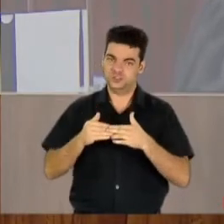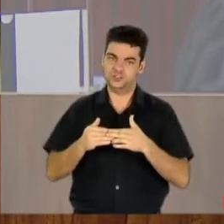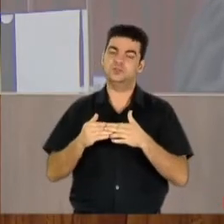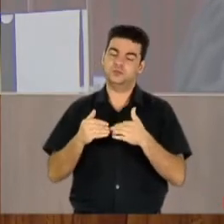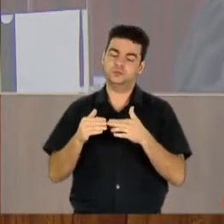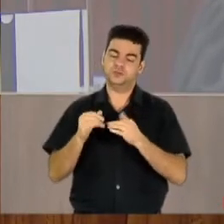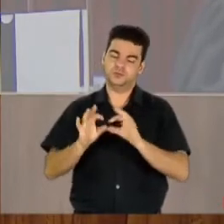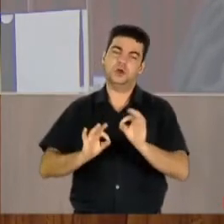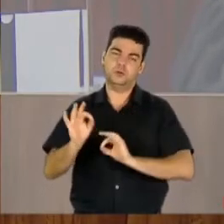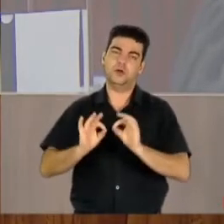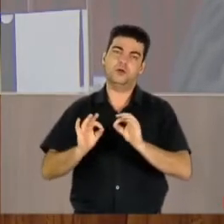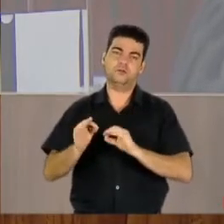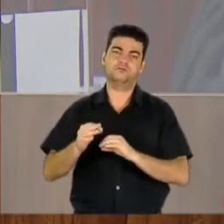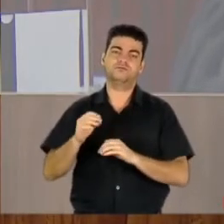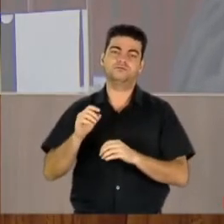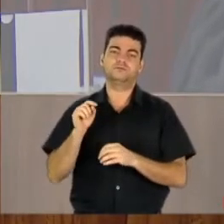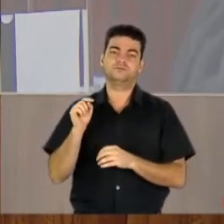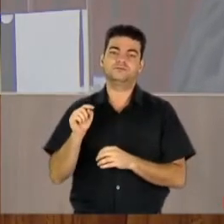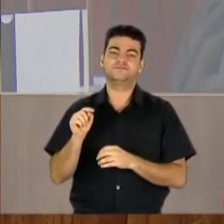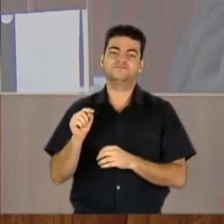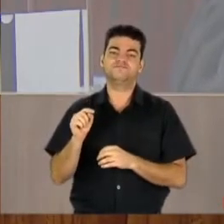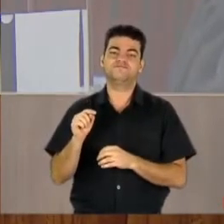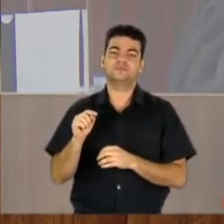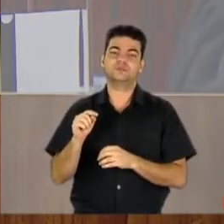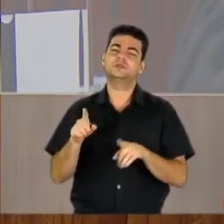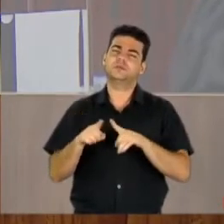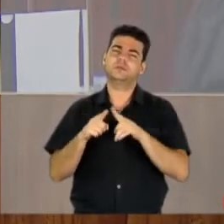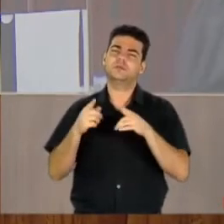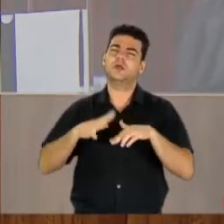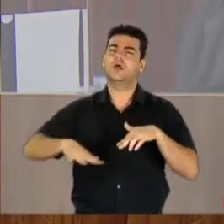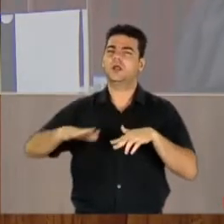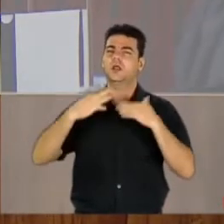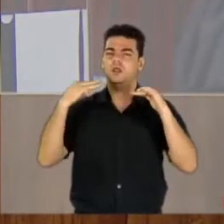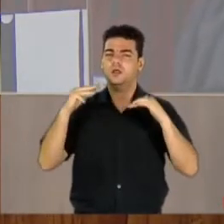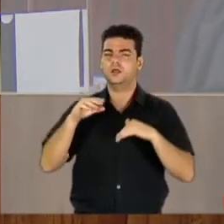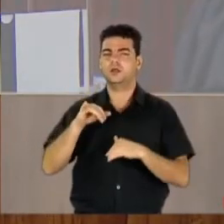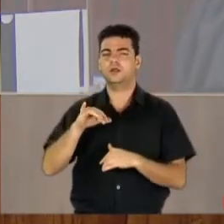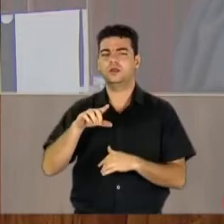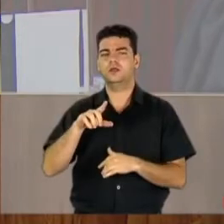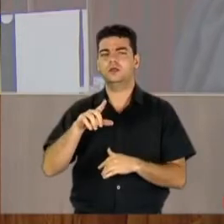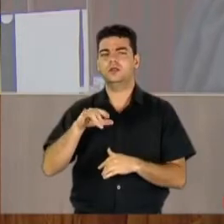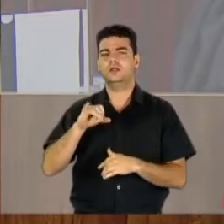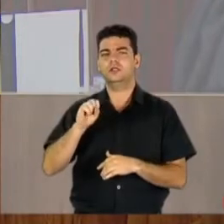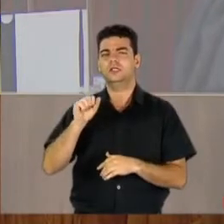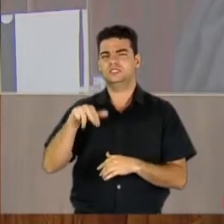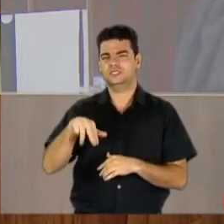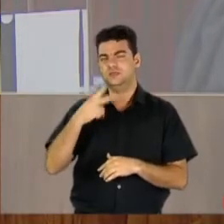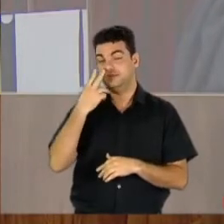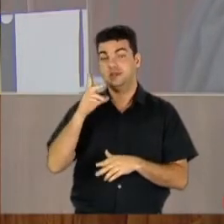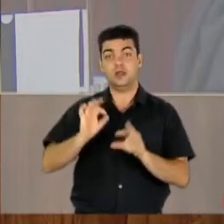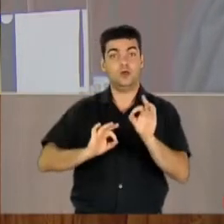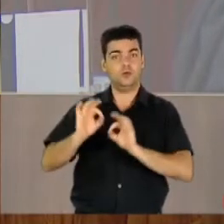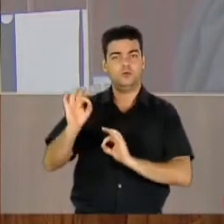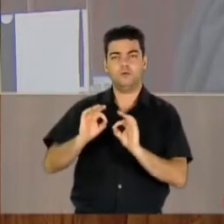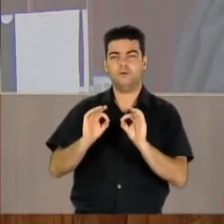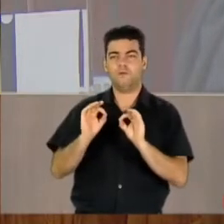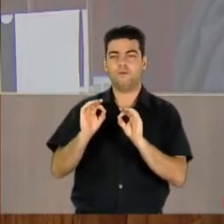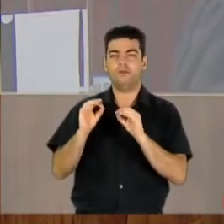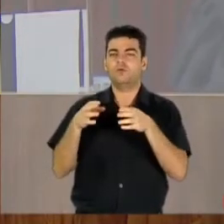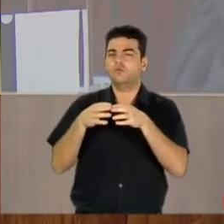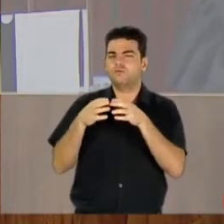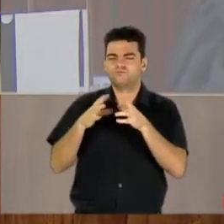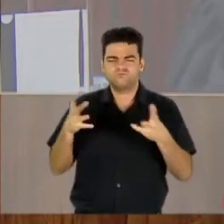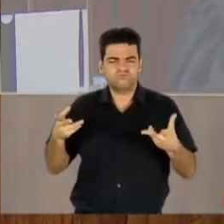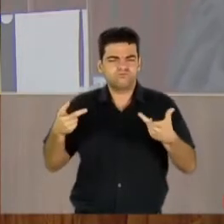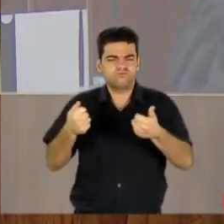Tribunal Superior Eleitoral ao publicitário Nizam Guanais, que montou uma equipe